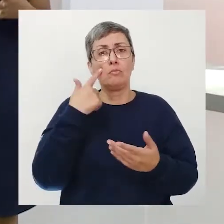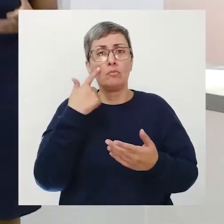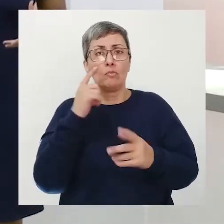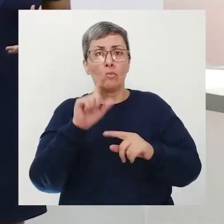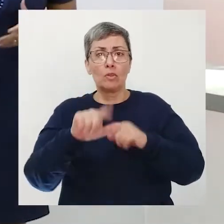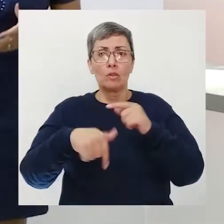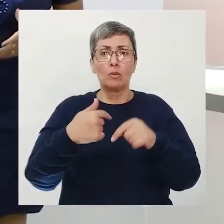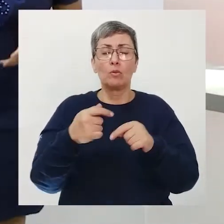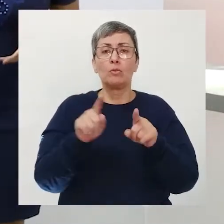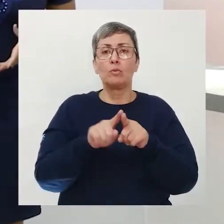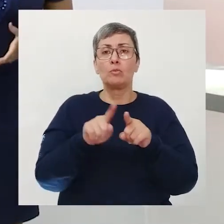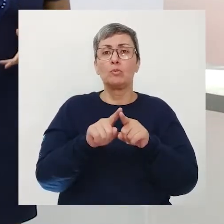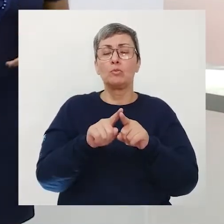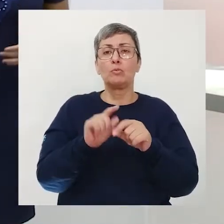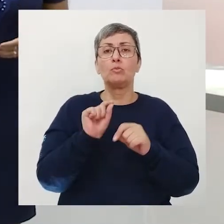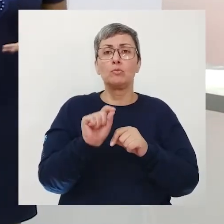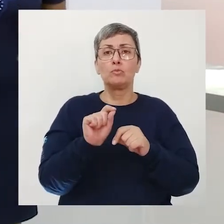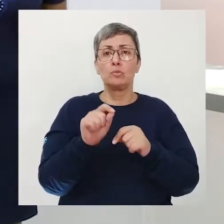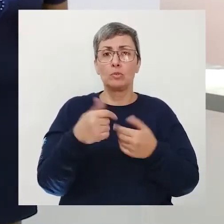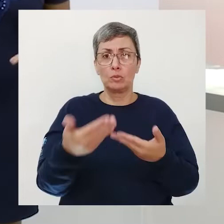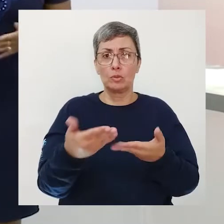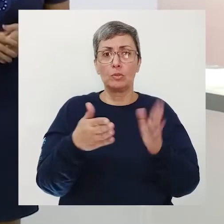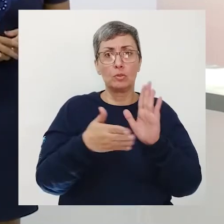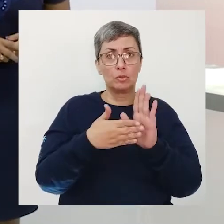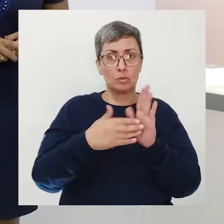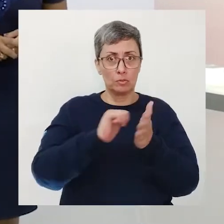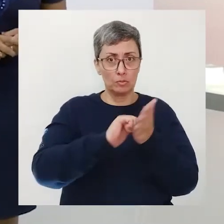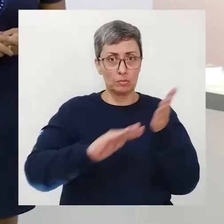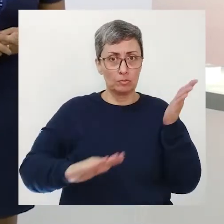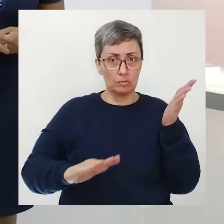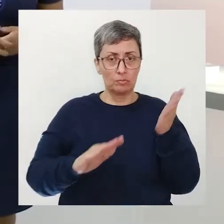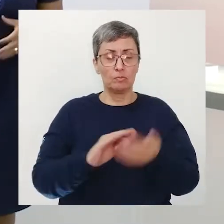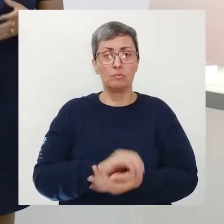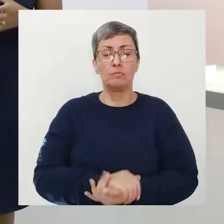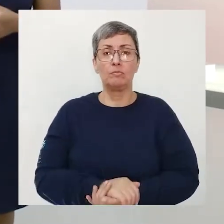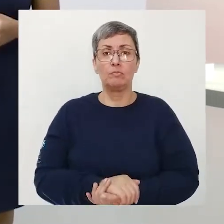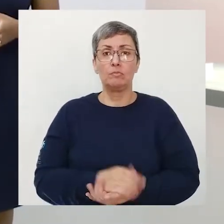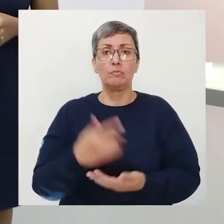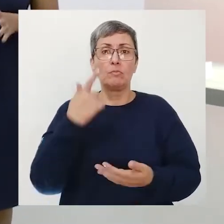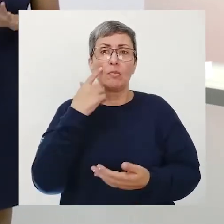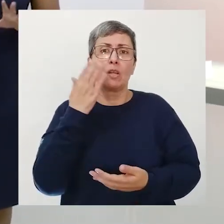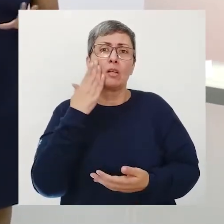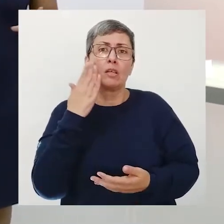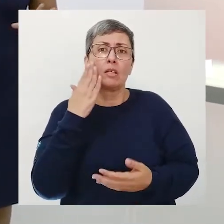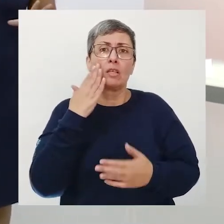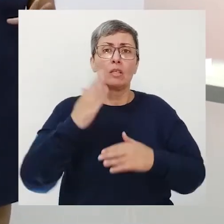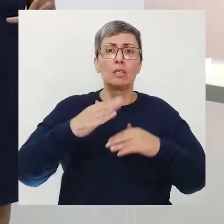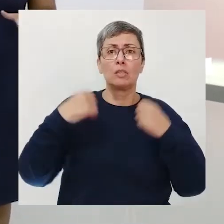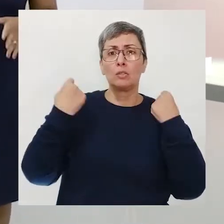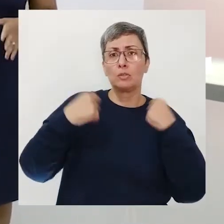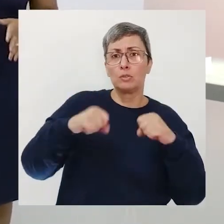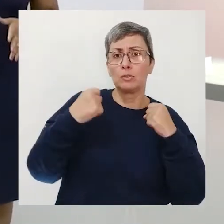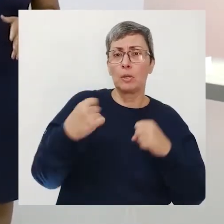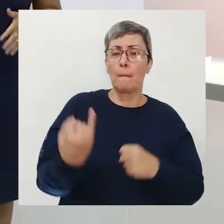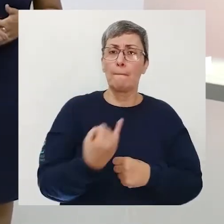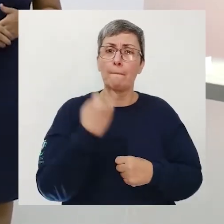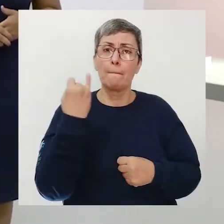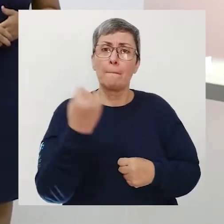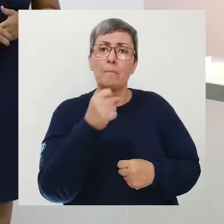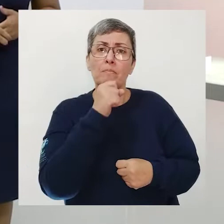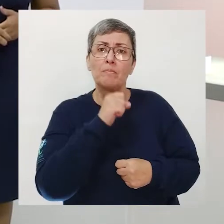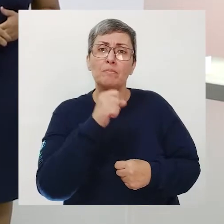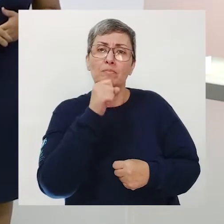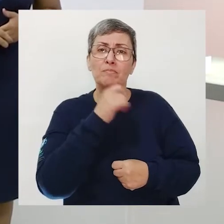para envelhecer com saúde né pessoal afinal nossa expectativa de vida é cada vez maior e ninguém quer chegar a melhor idade